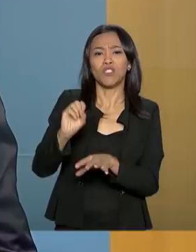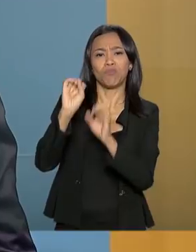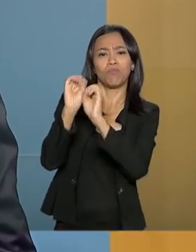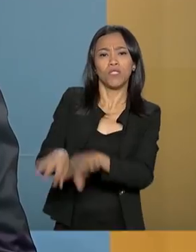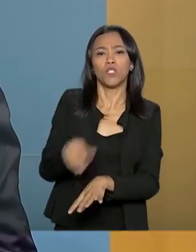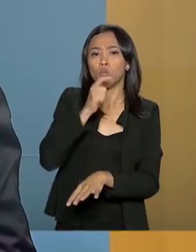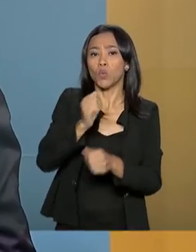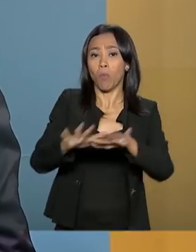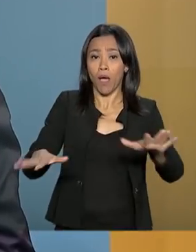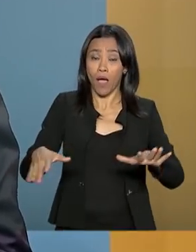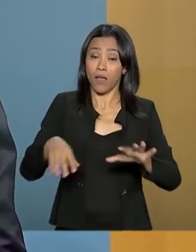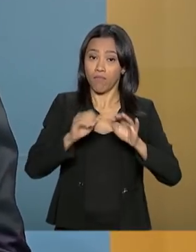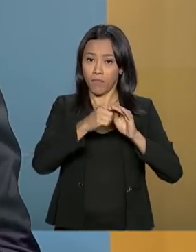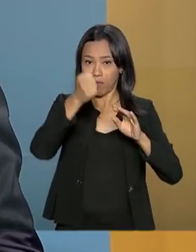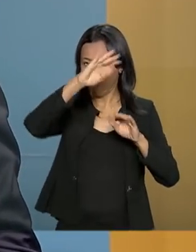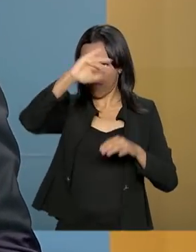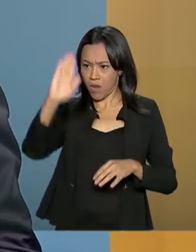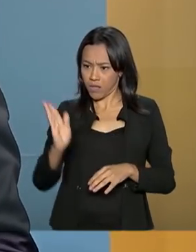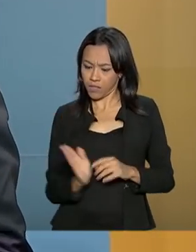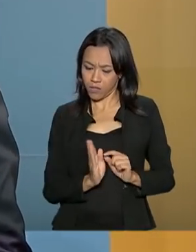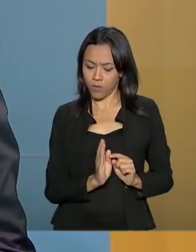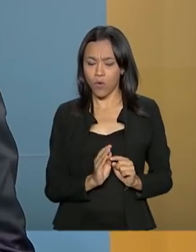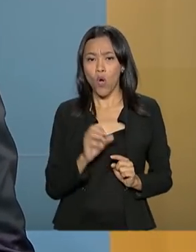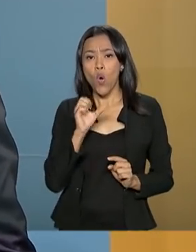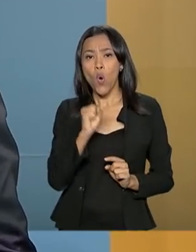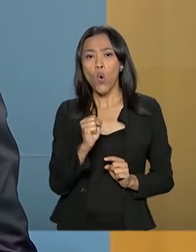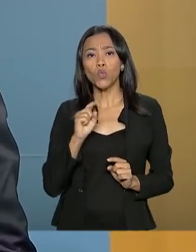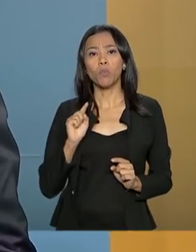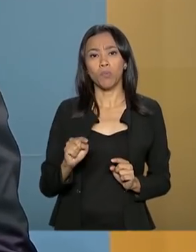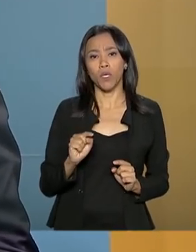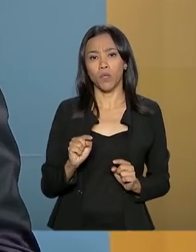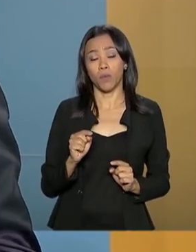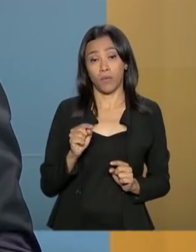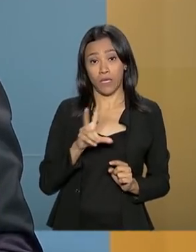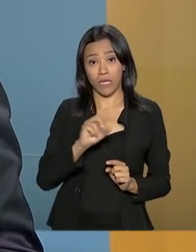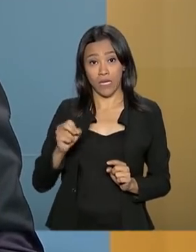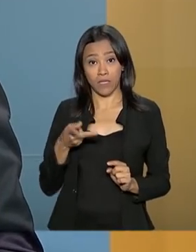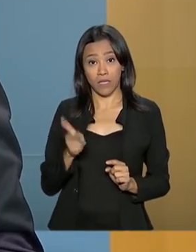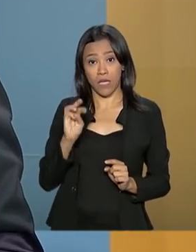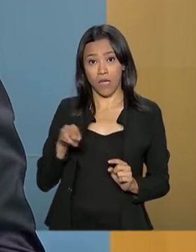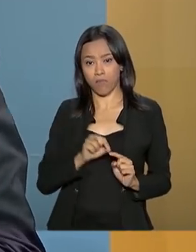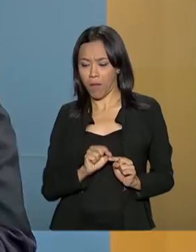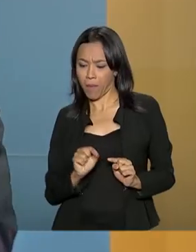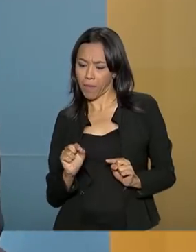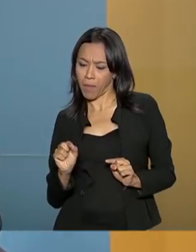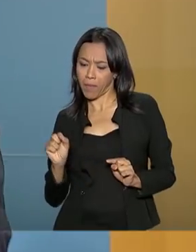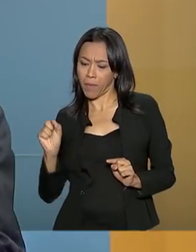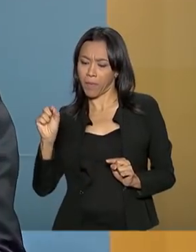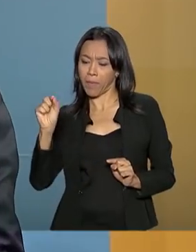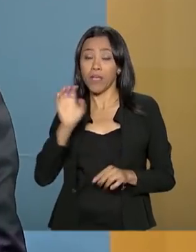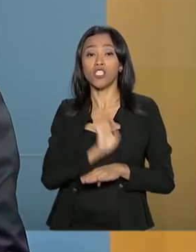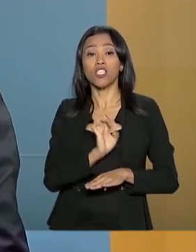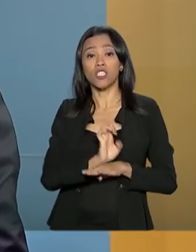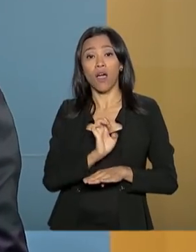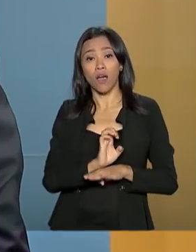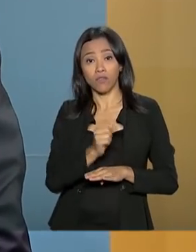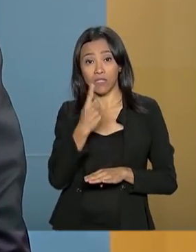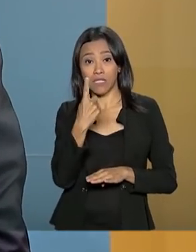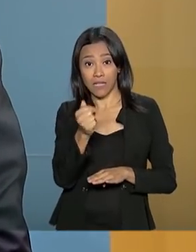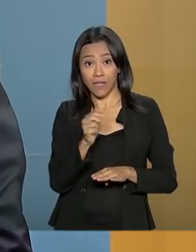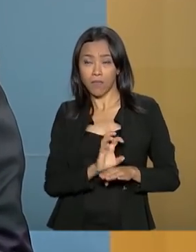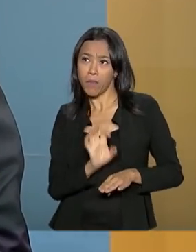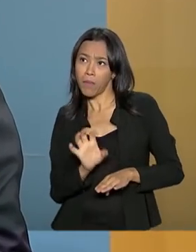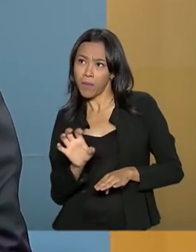quilômetros de costa, são 17 estados que estão ao longo do nosso litoral,